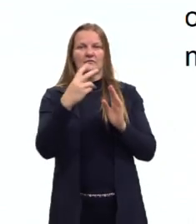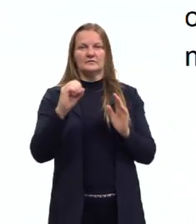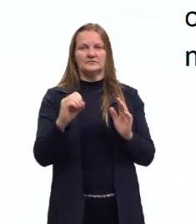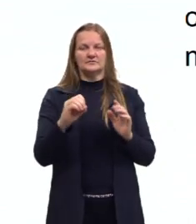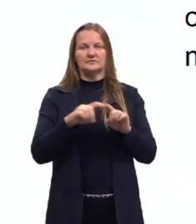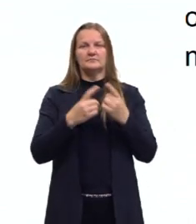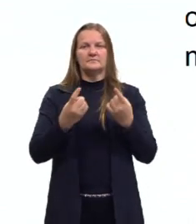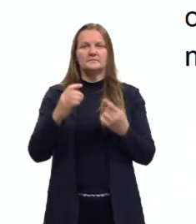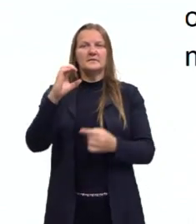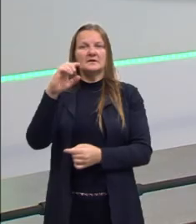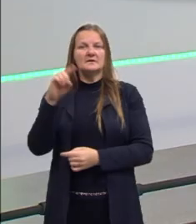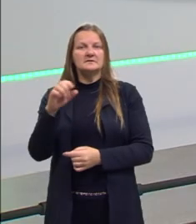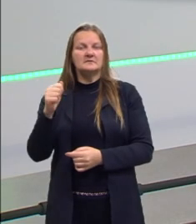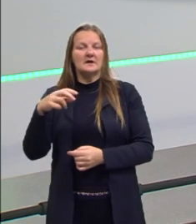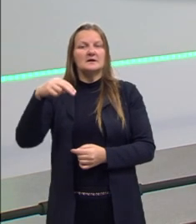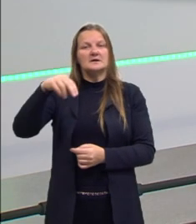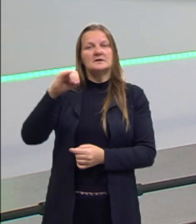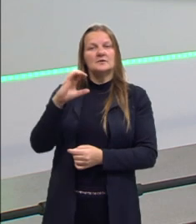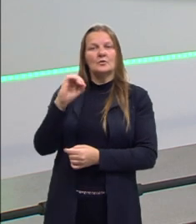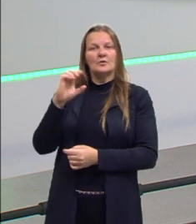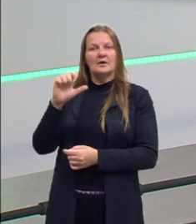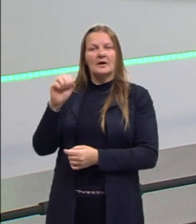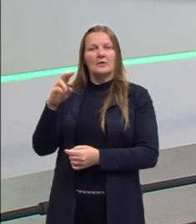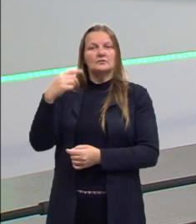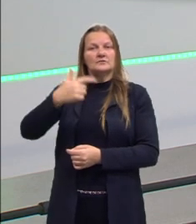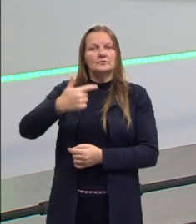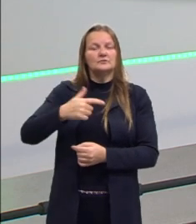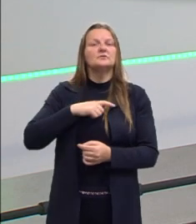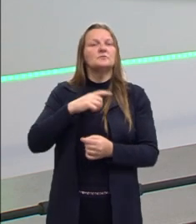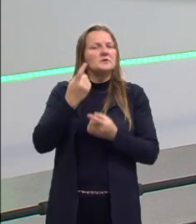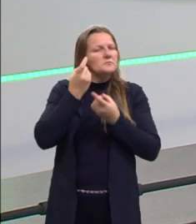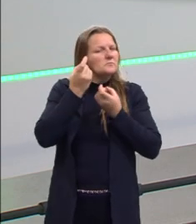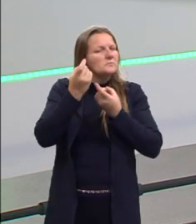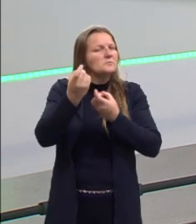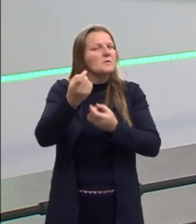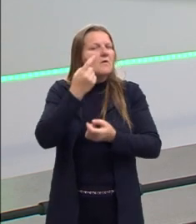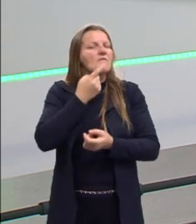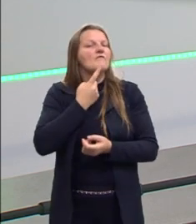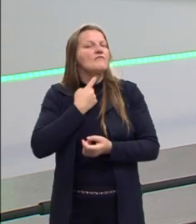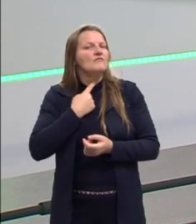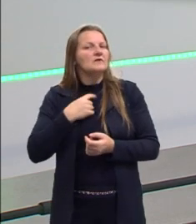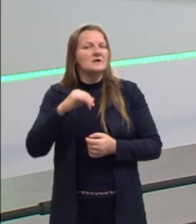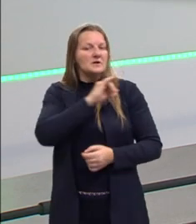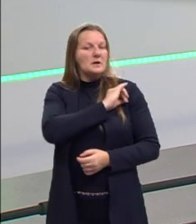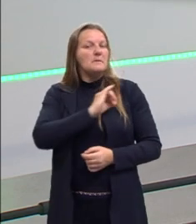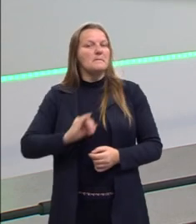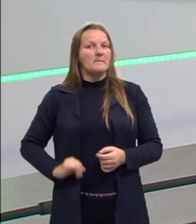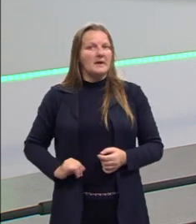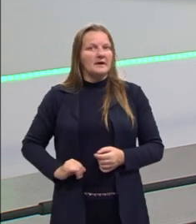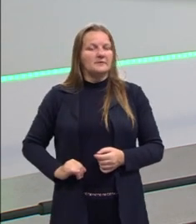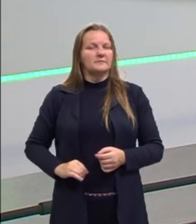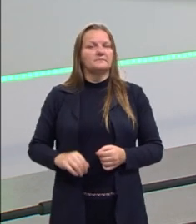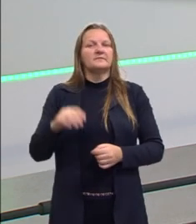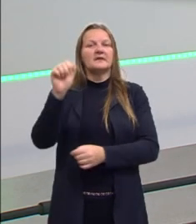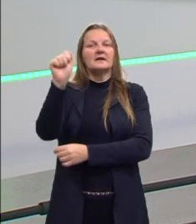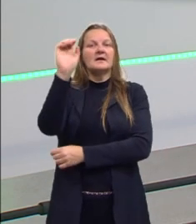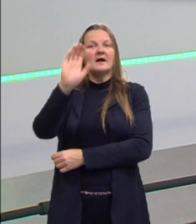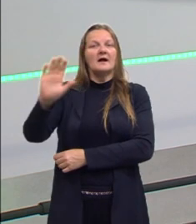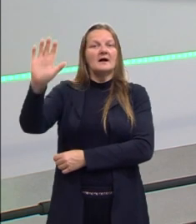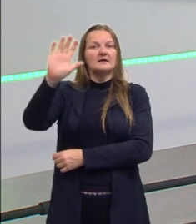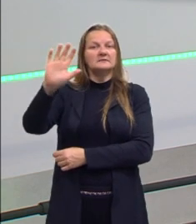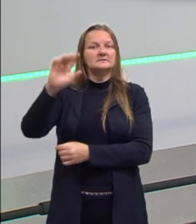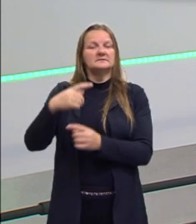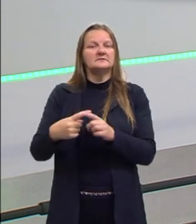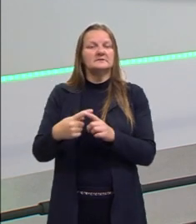o Kizar Nicolau II também teve pretensões imperialistas, e principalmente na Ásia. E essas